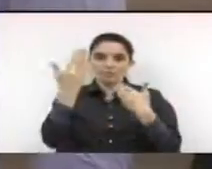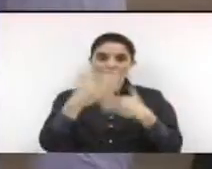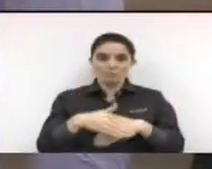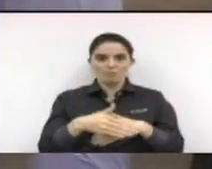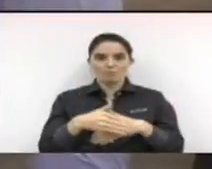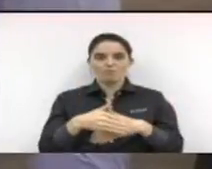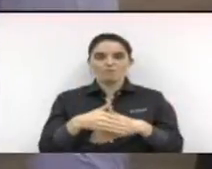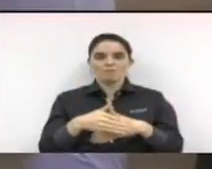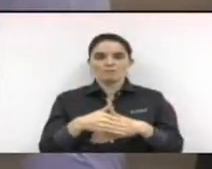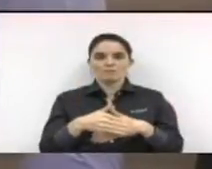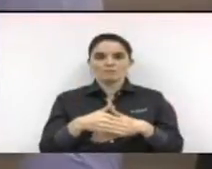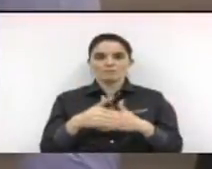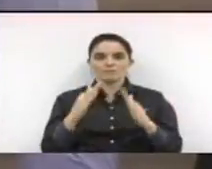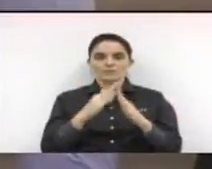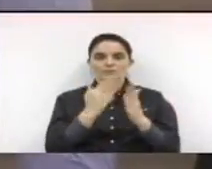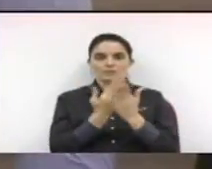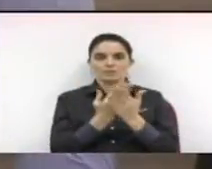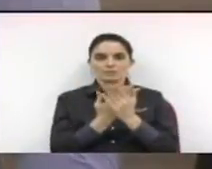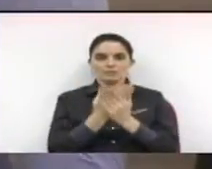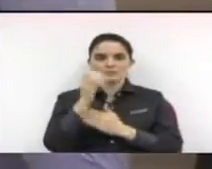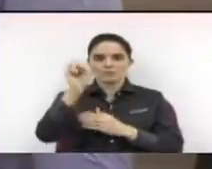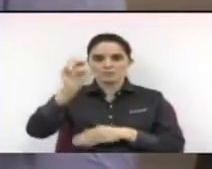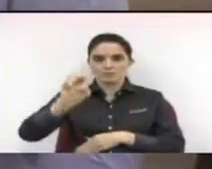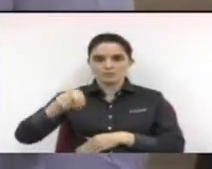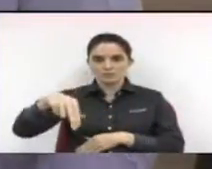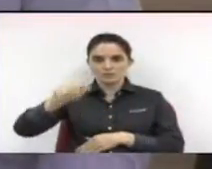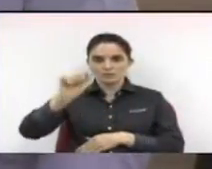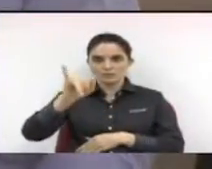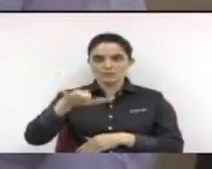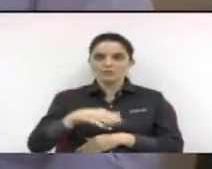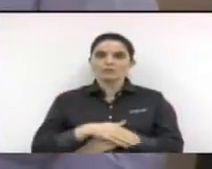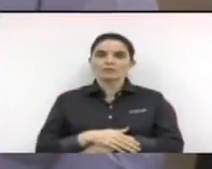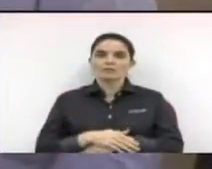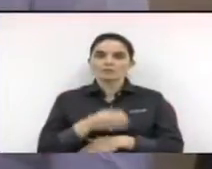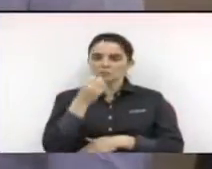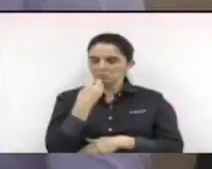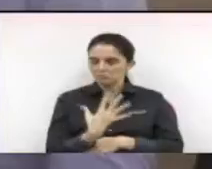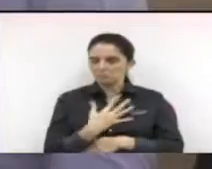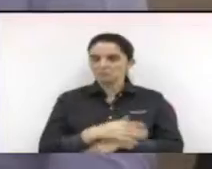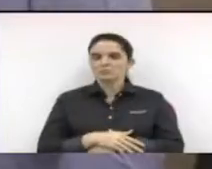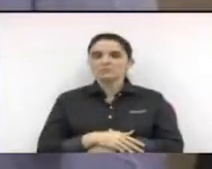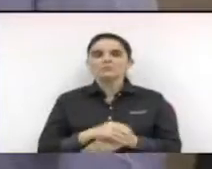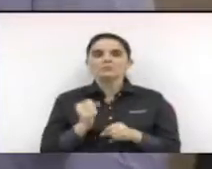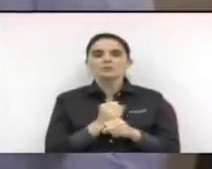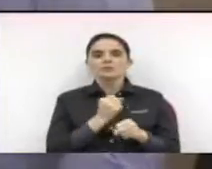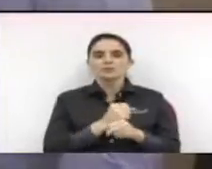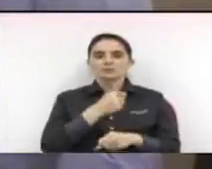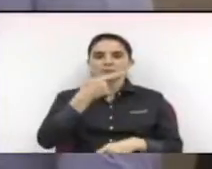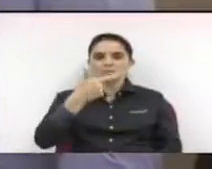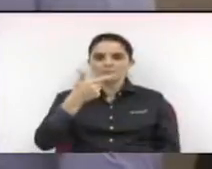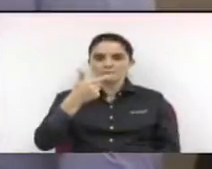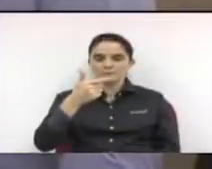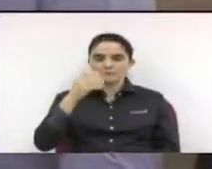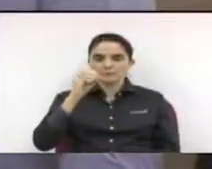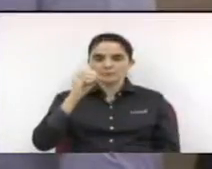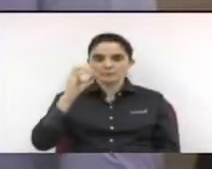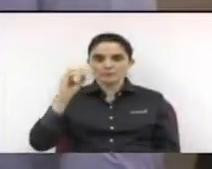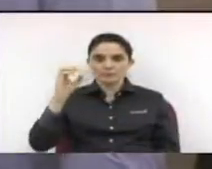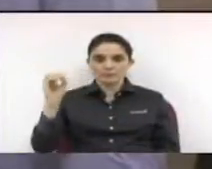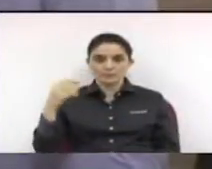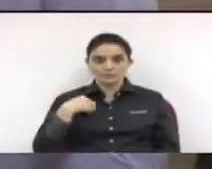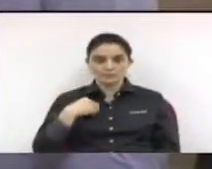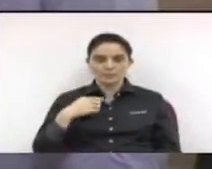que a escola Senai funciona tive a oportunidade em 2000 de cursar